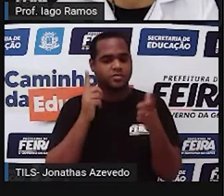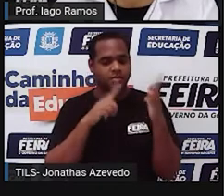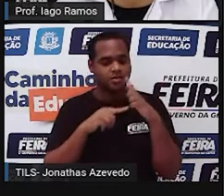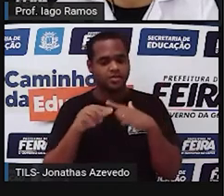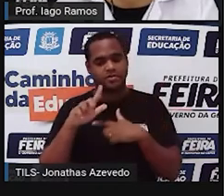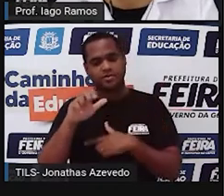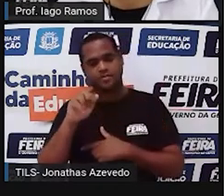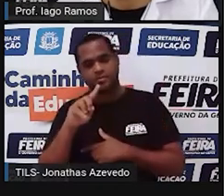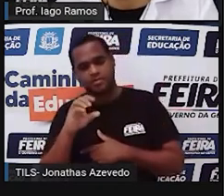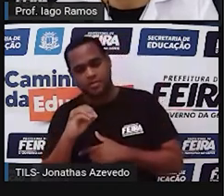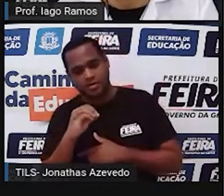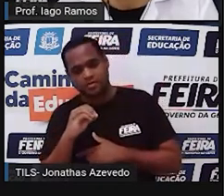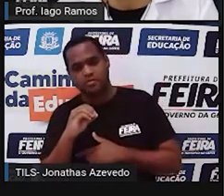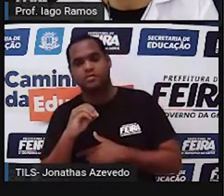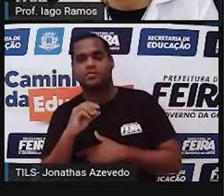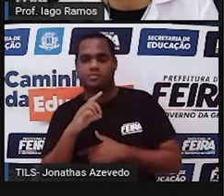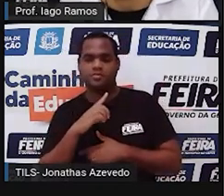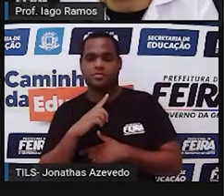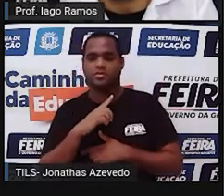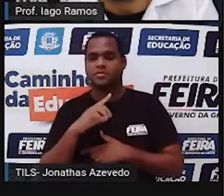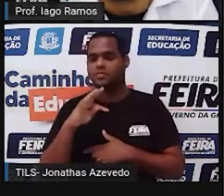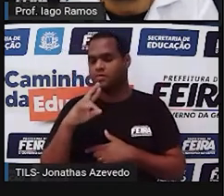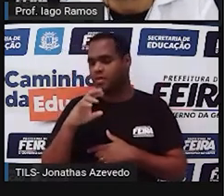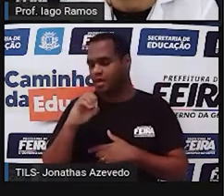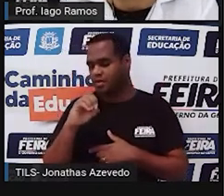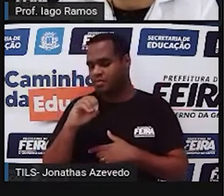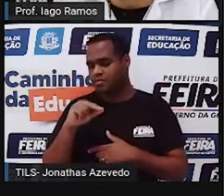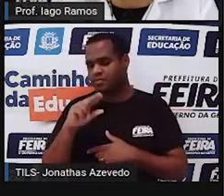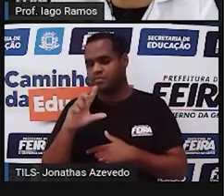do triângulo, tá bom?